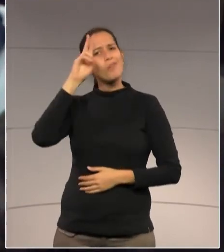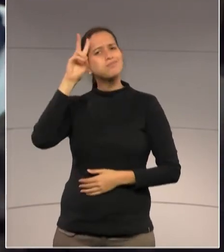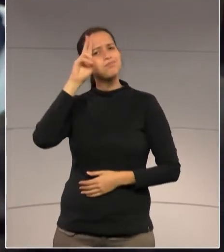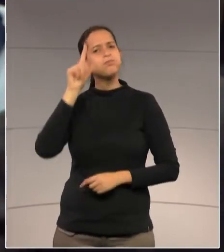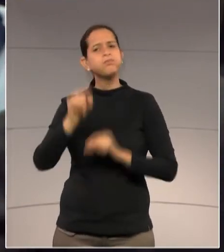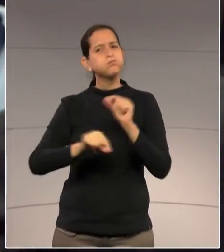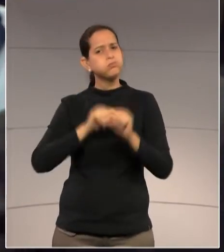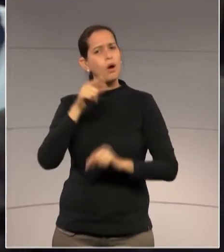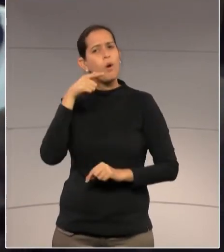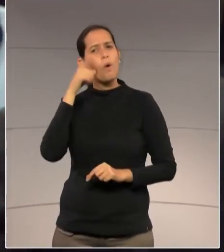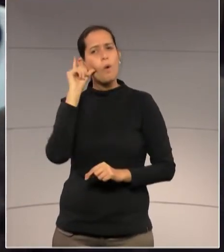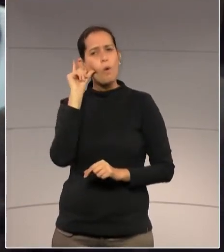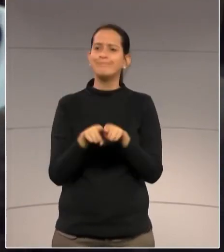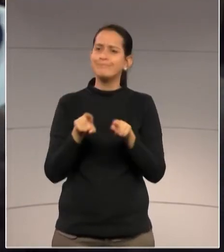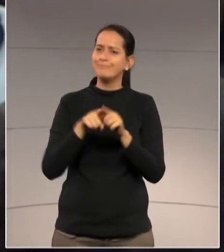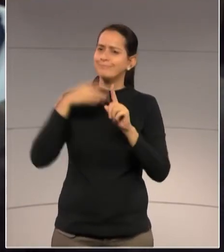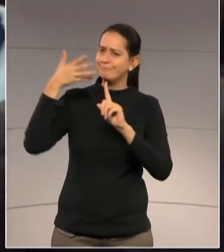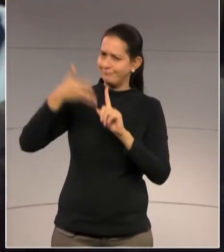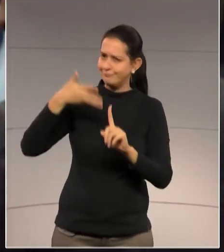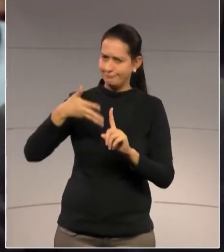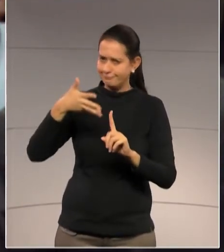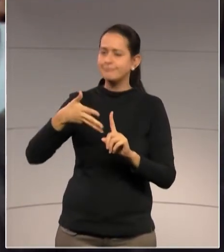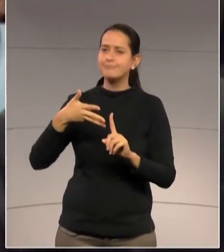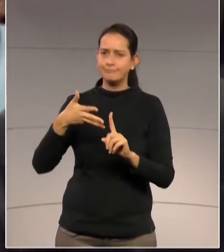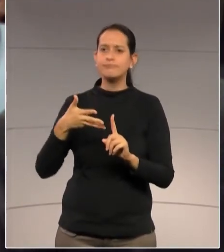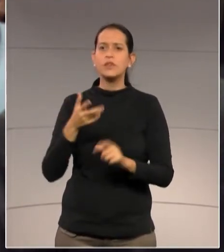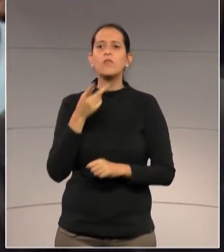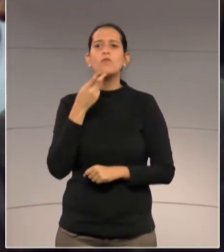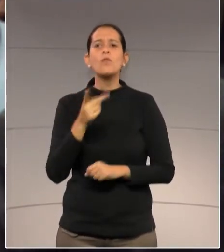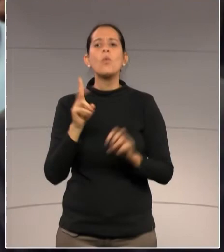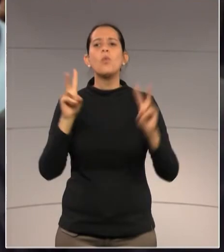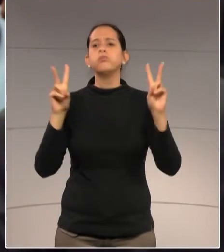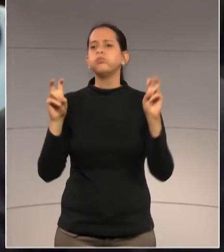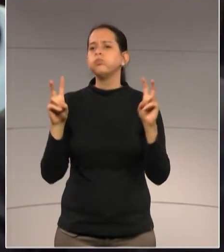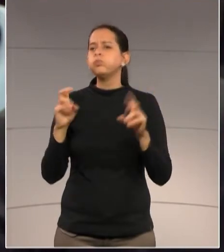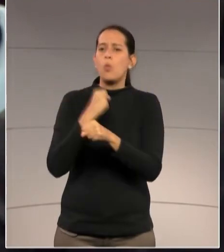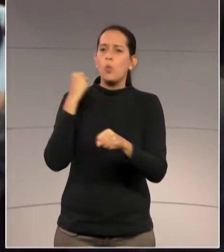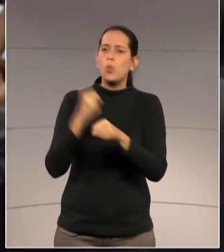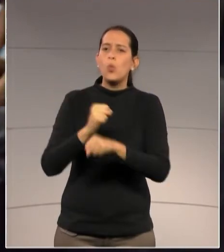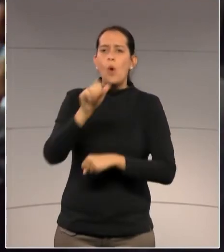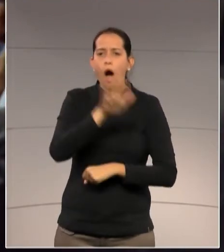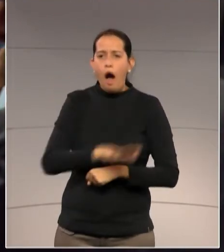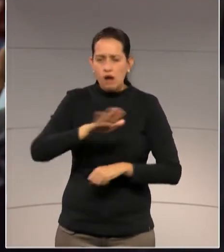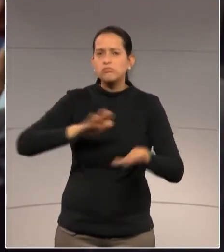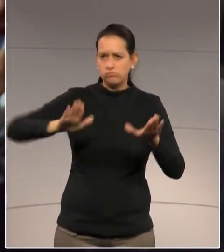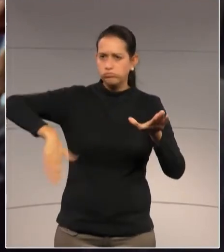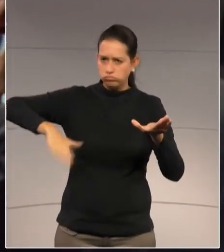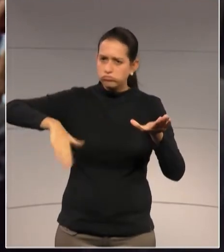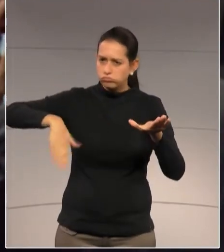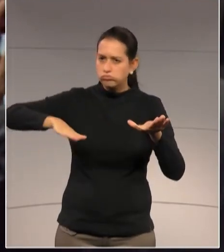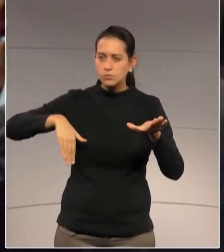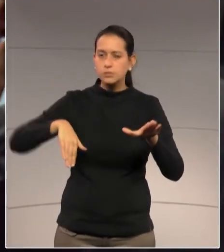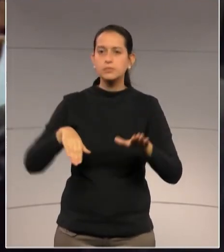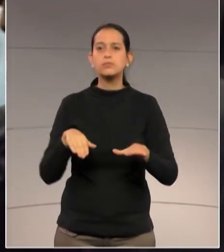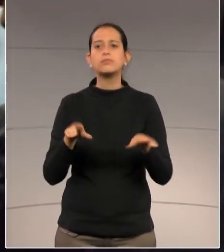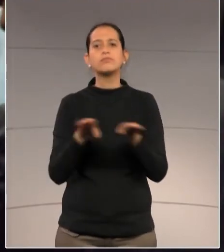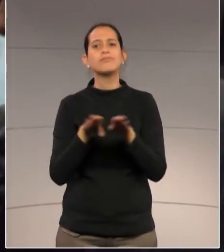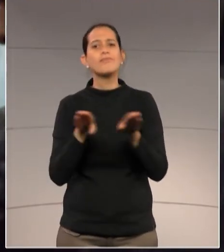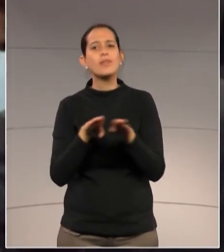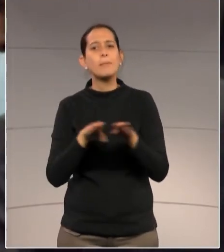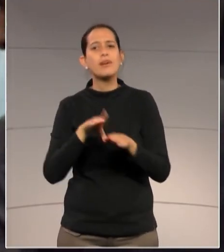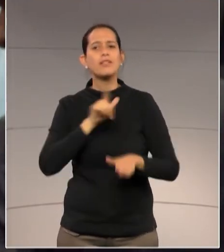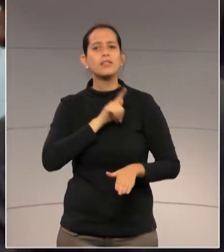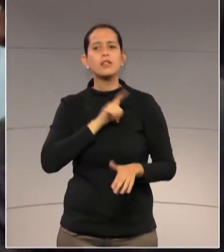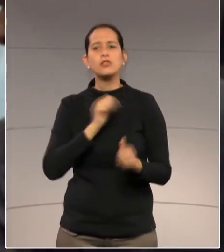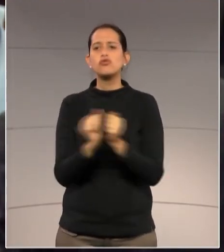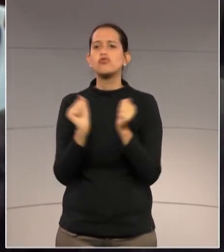pronunciamento, que as obras previstas no litoral, deputado Russem, líder governo aqui, elas contêm as diretrizes